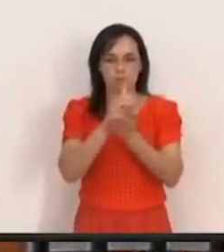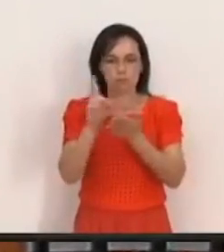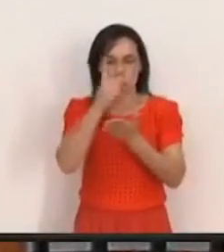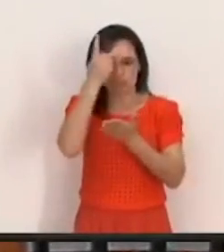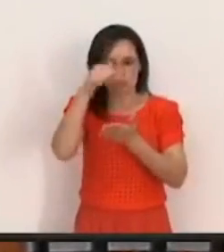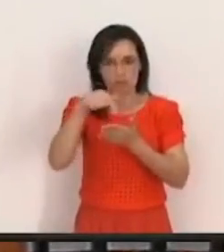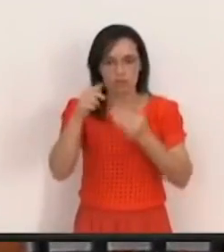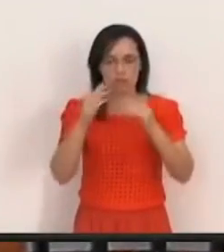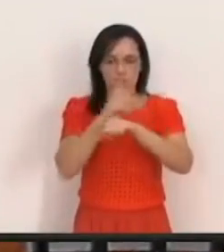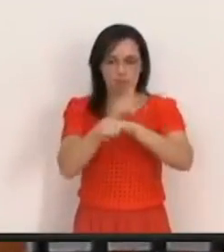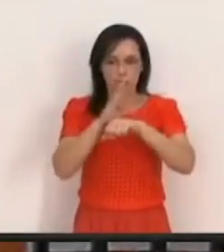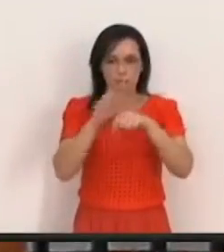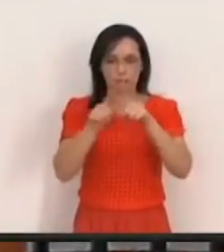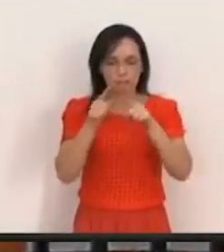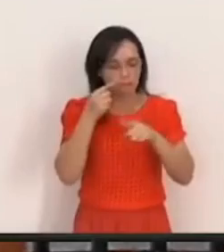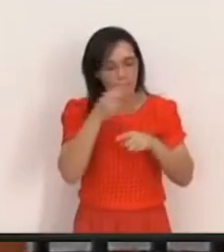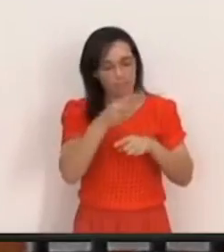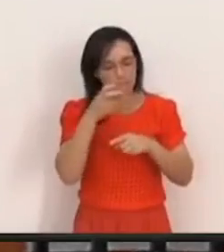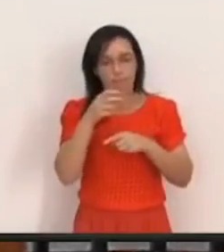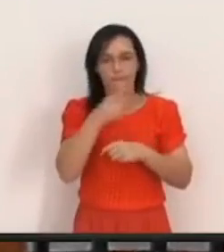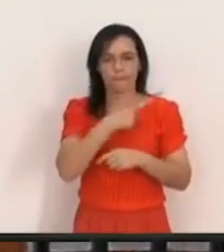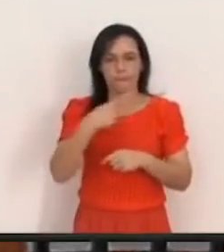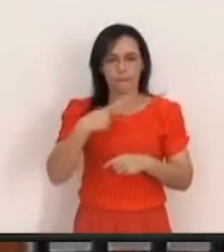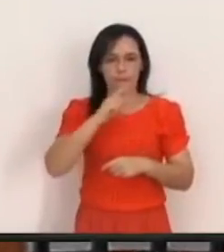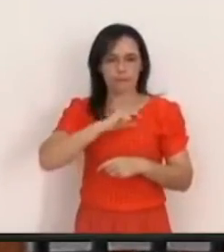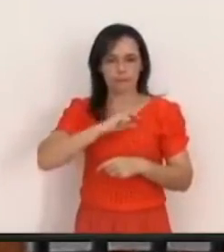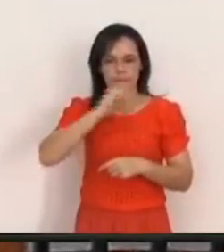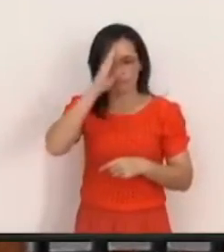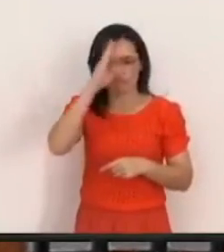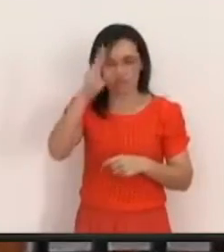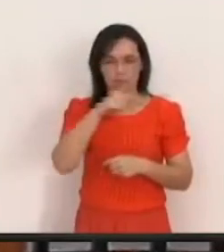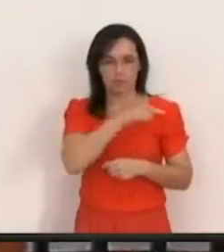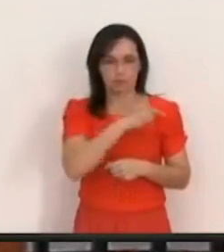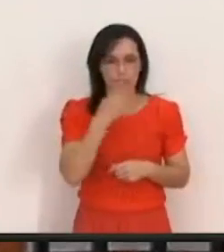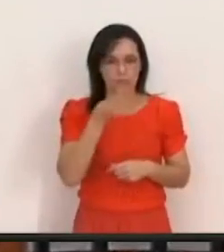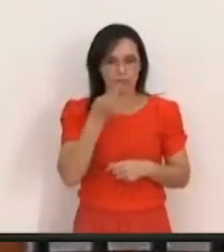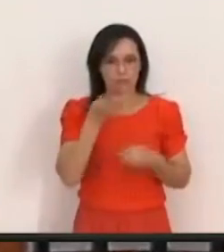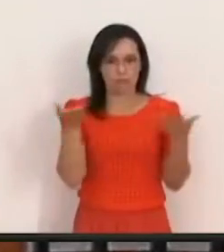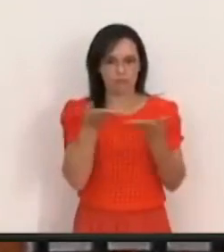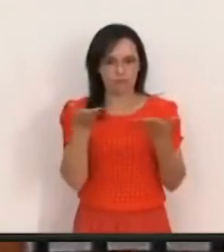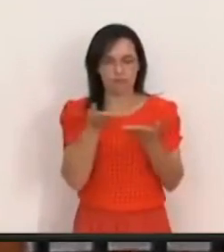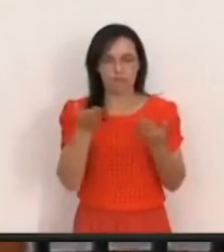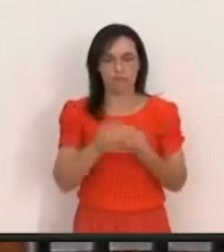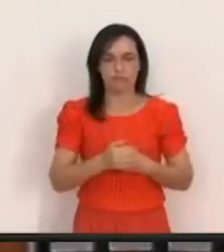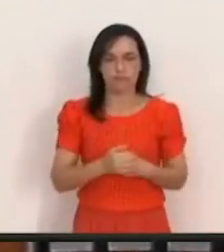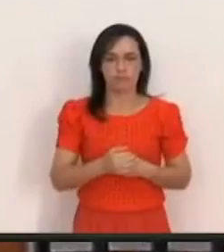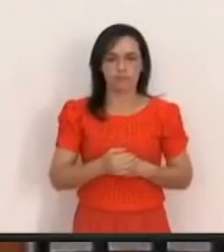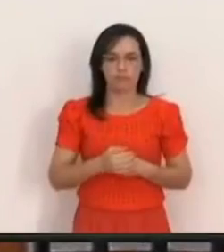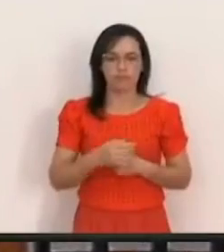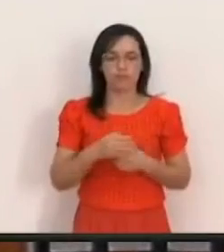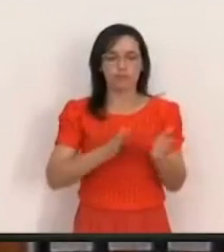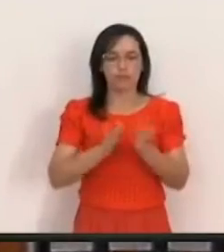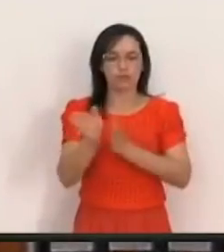O pastor Infante Como presidente do concílio Ele fará uso Da palavra desse momento Onde ele nos